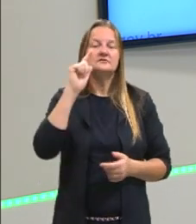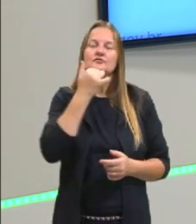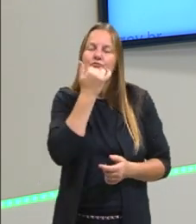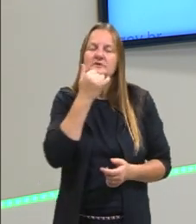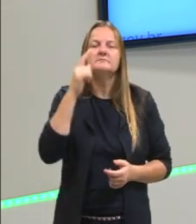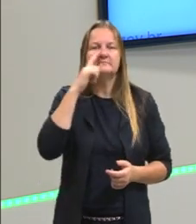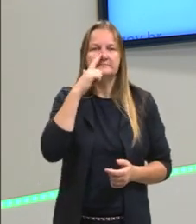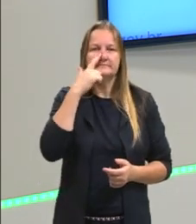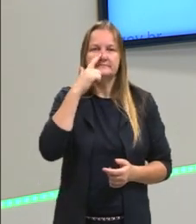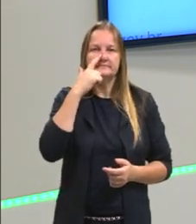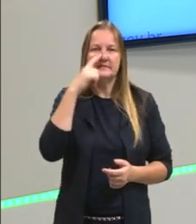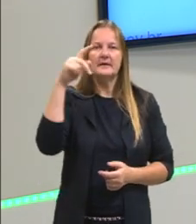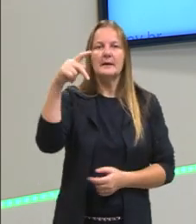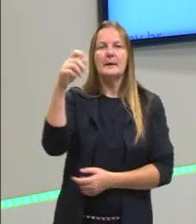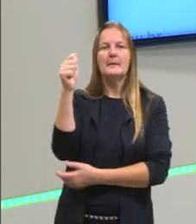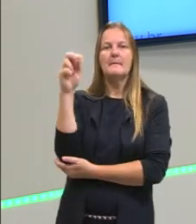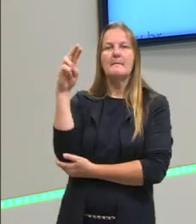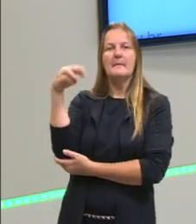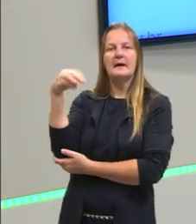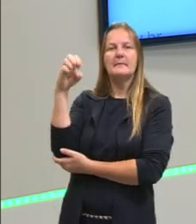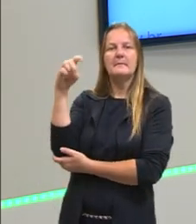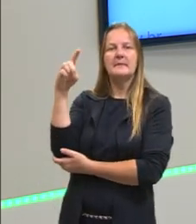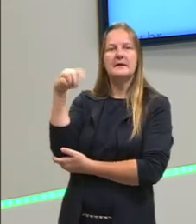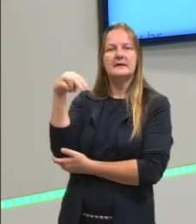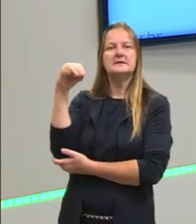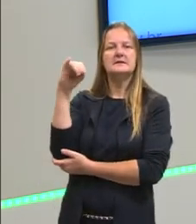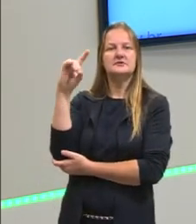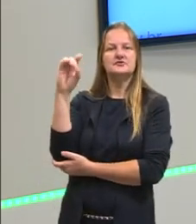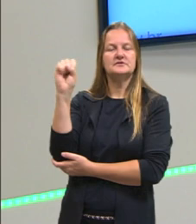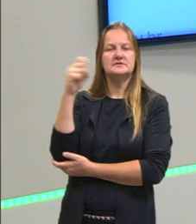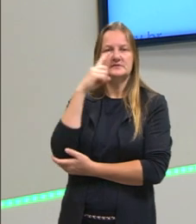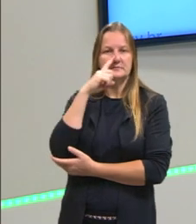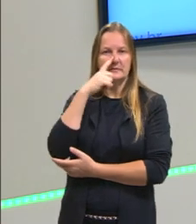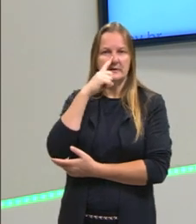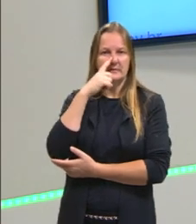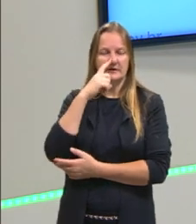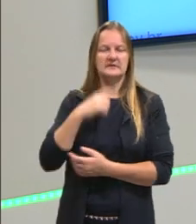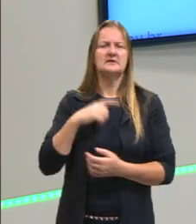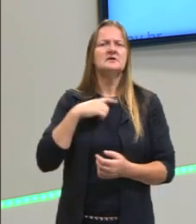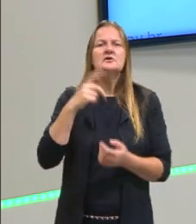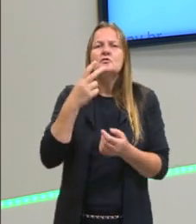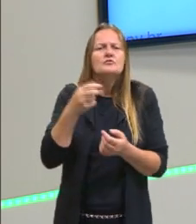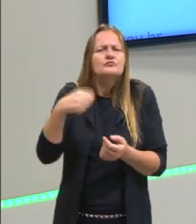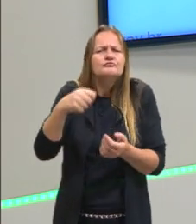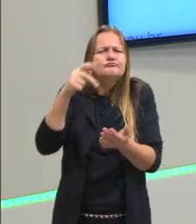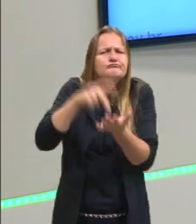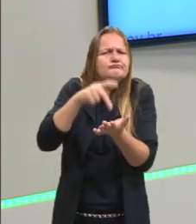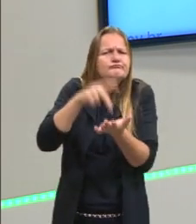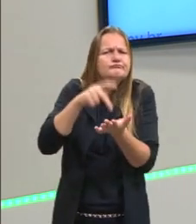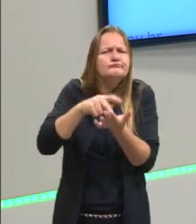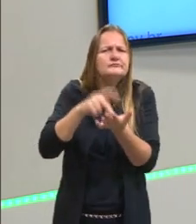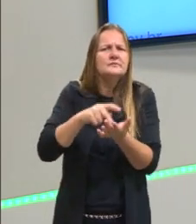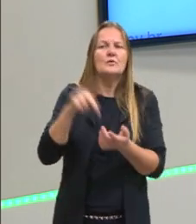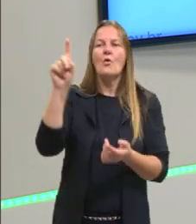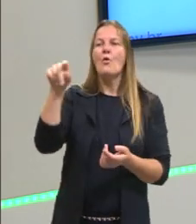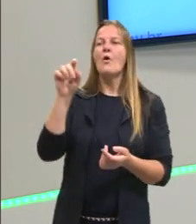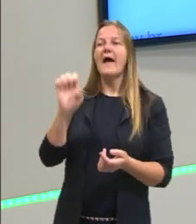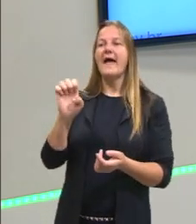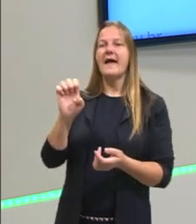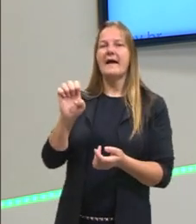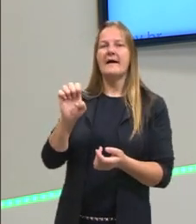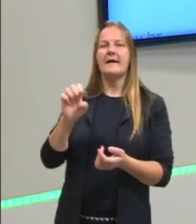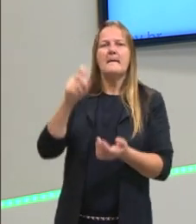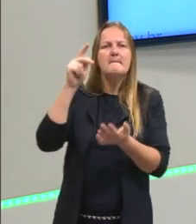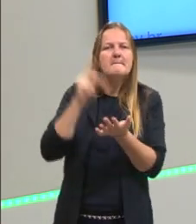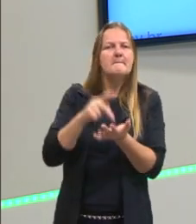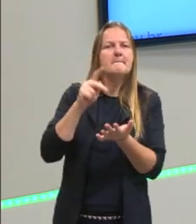precisamos chegar a uma essência, a algo verdadeiro. O que não é, não pode ser. Então precisamos chegar naquilo